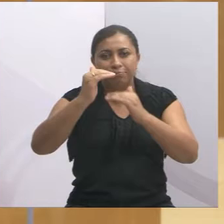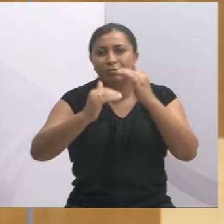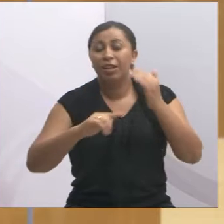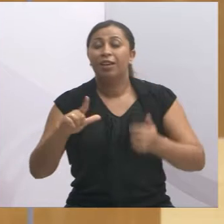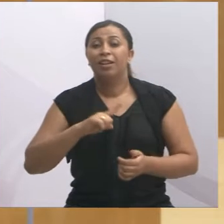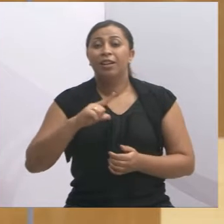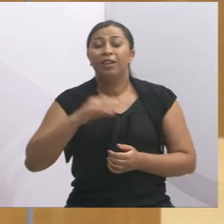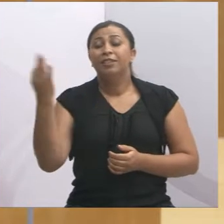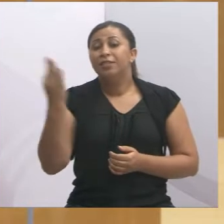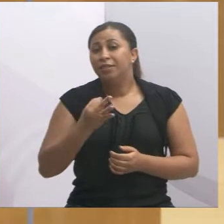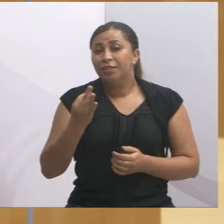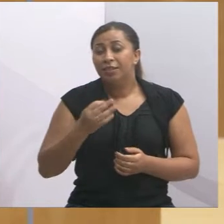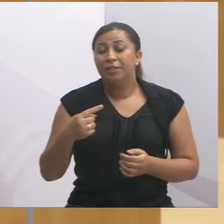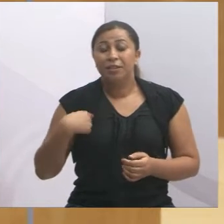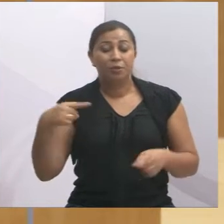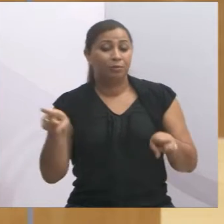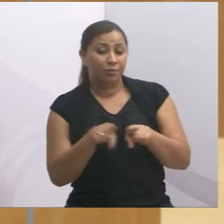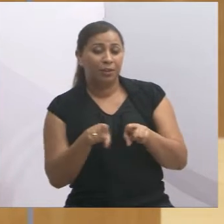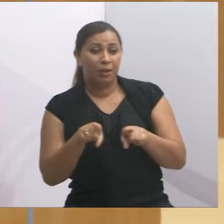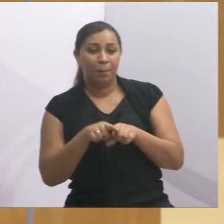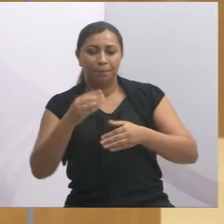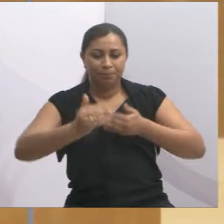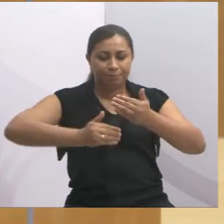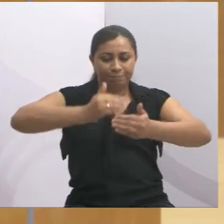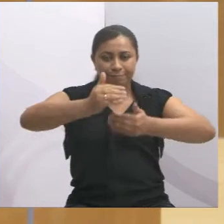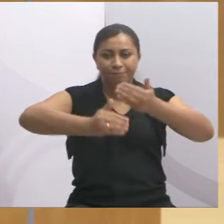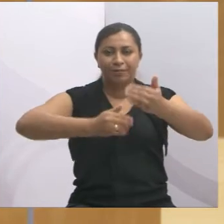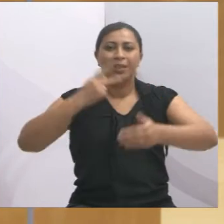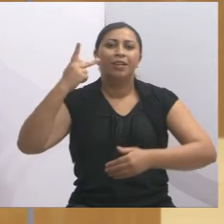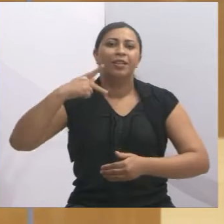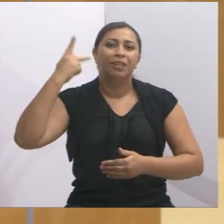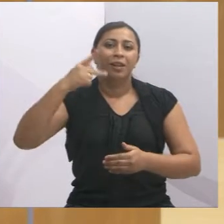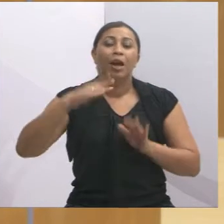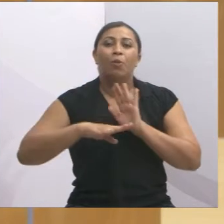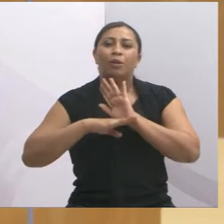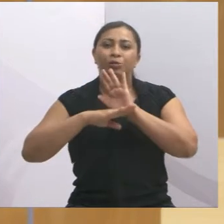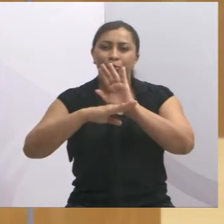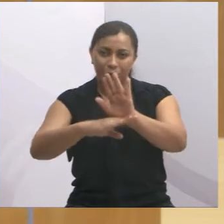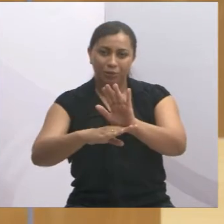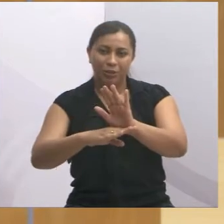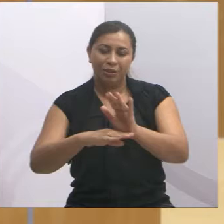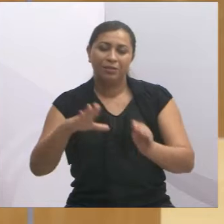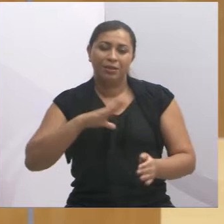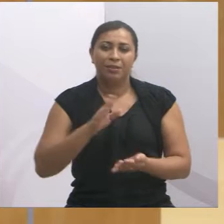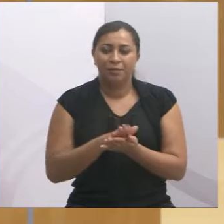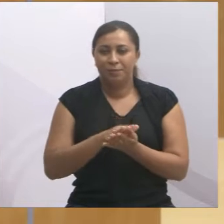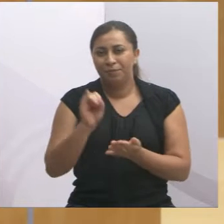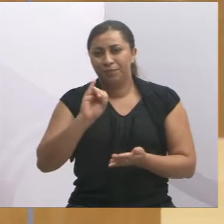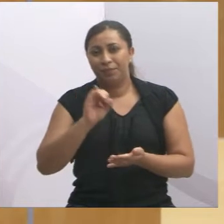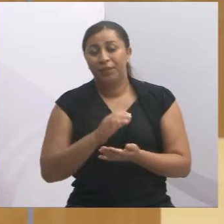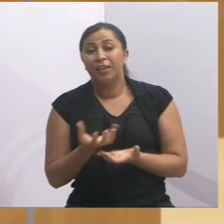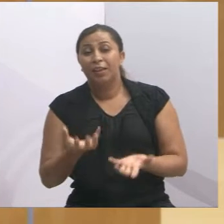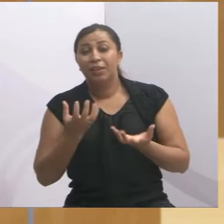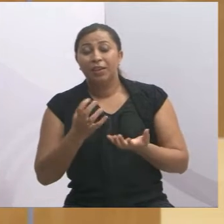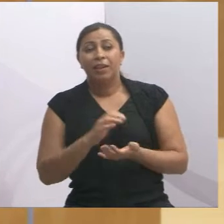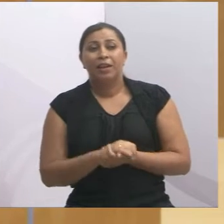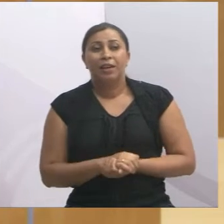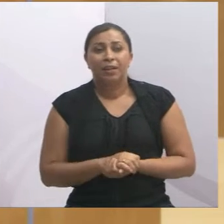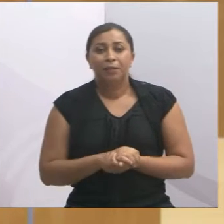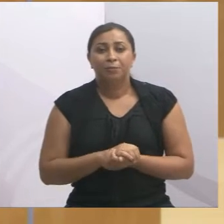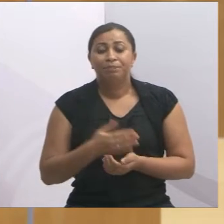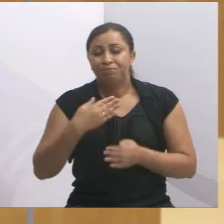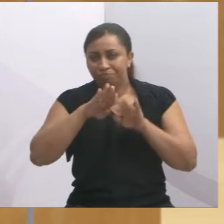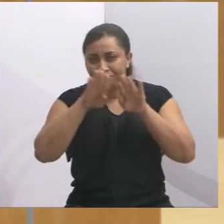certeza que eu também, nessa caminhada minha de vereadora aqui, eu contribui com a nossa cidade de Jacareí. E eu quero aqui estender o meu